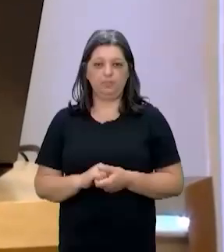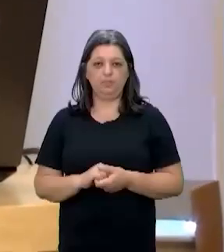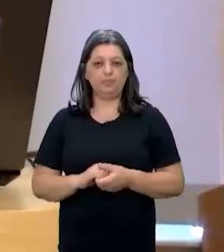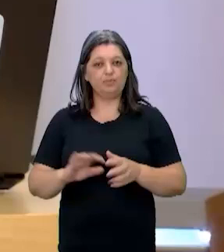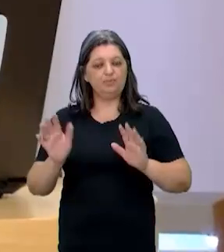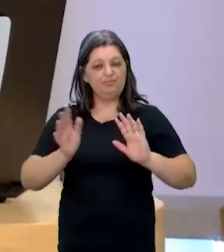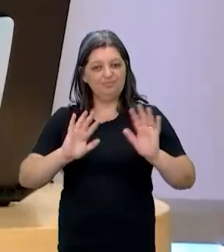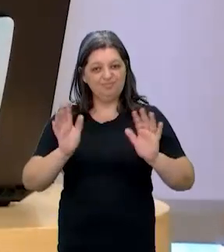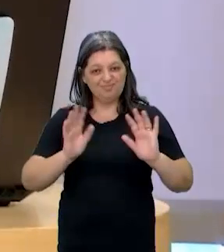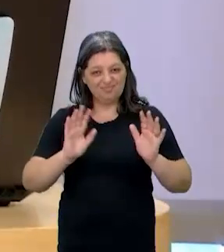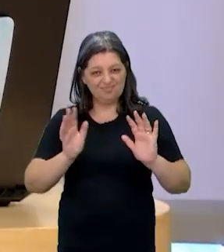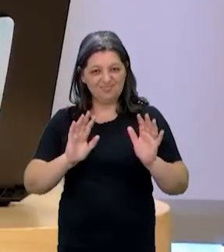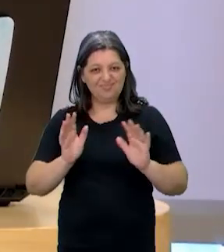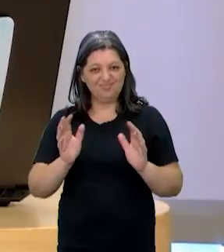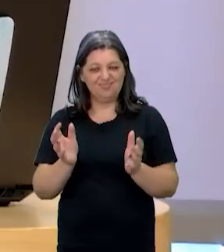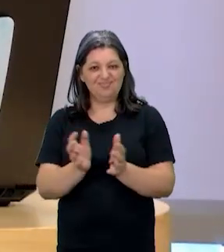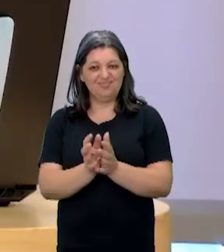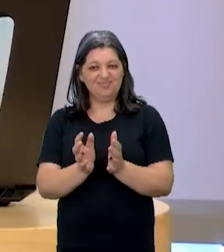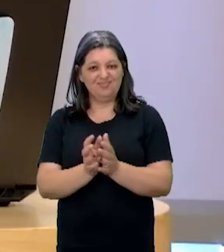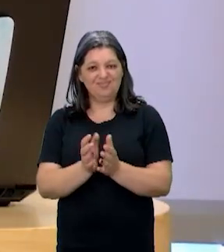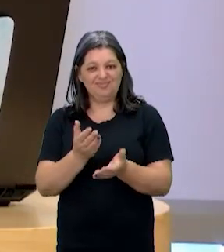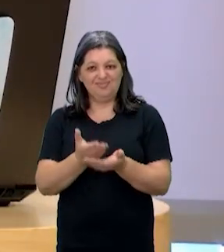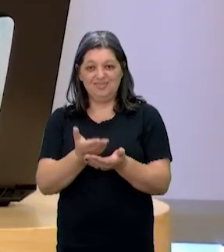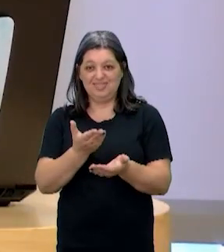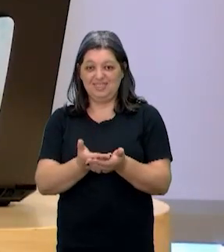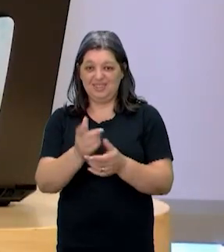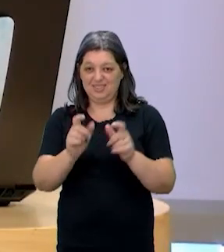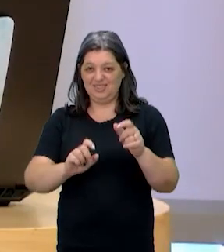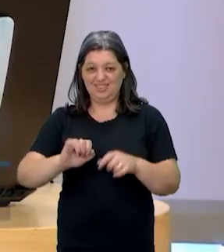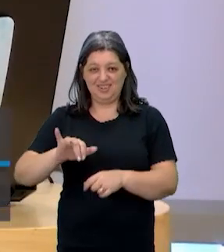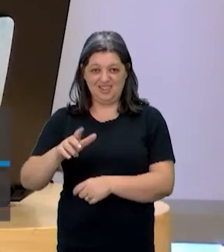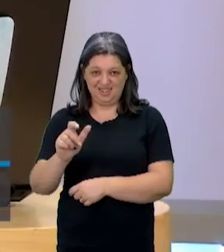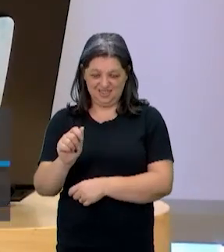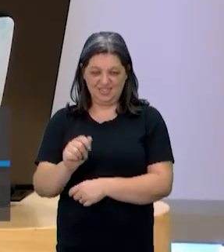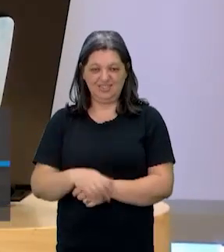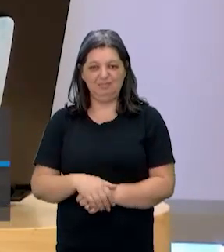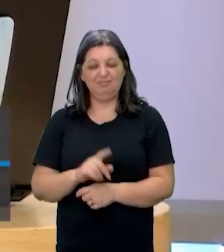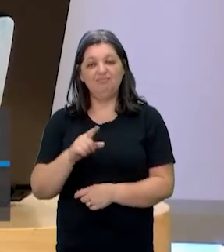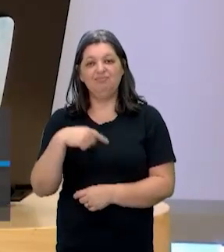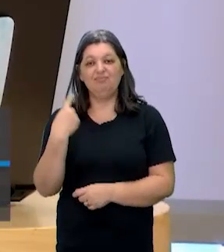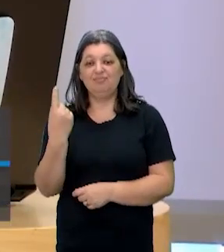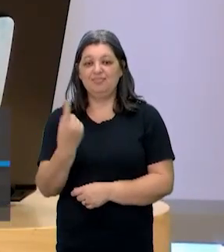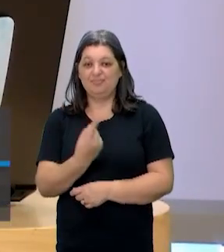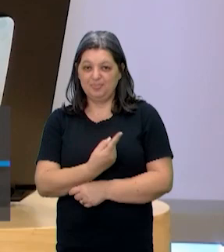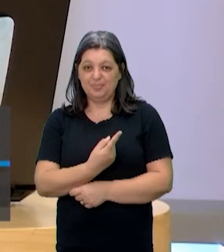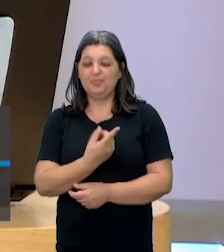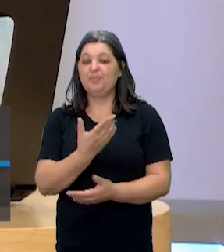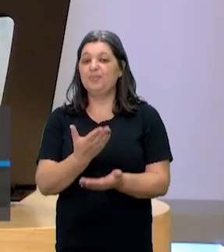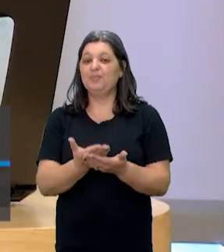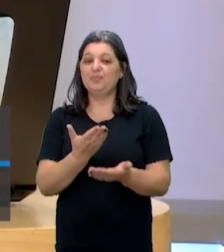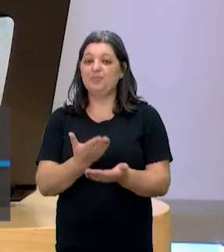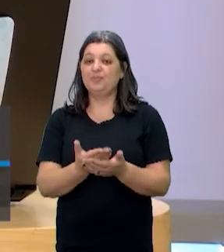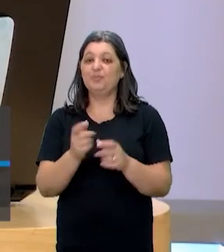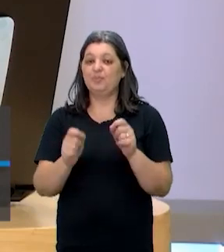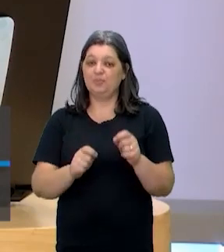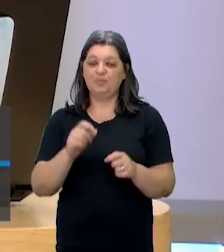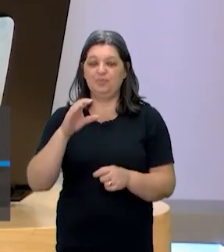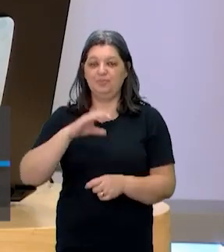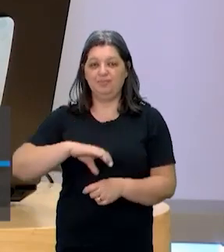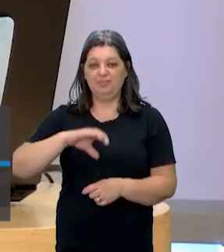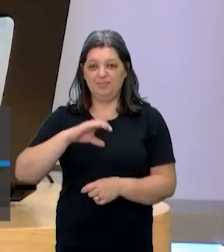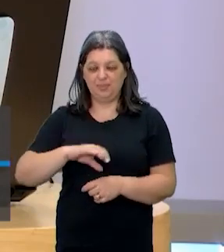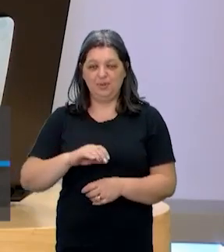Olá, queridíssimos estudantes da EJA! Estamos aqui mais uma vez para mais uma aula de língua